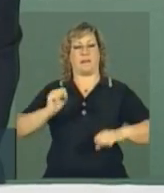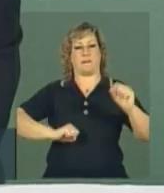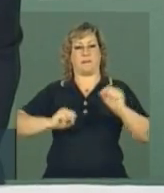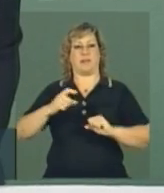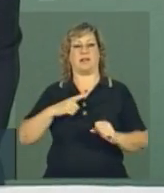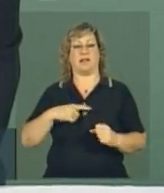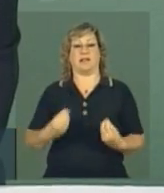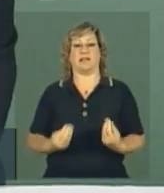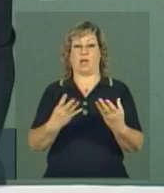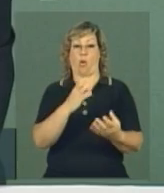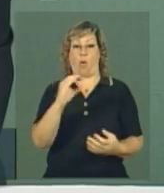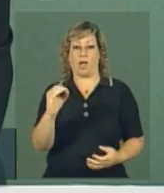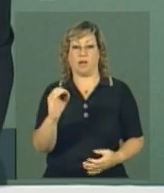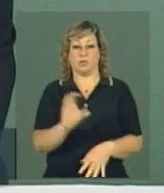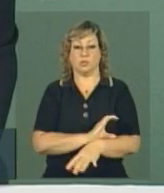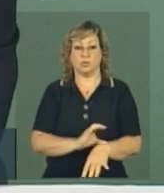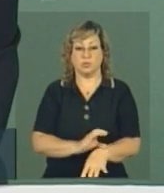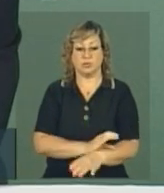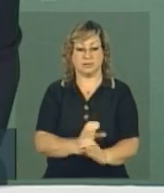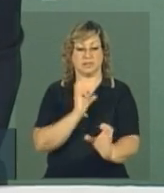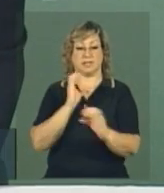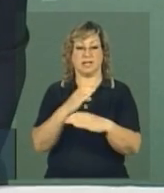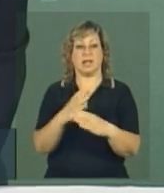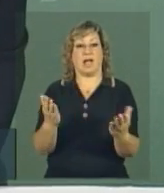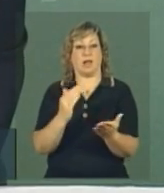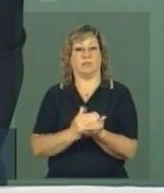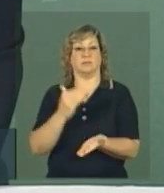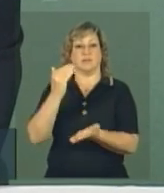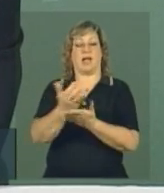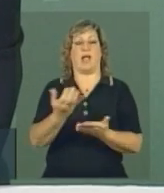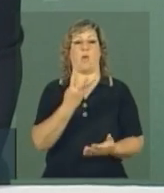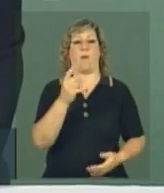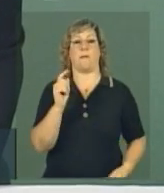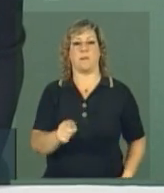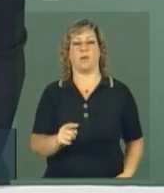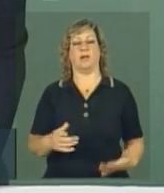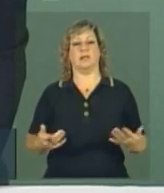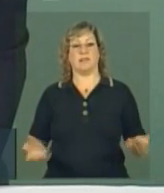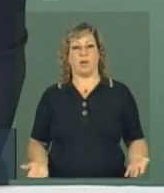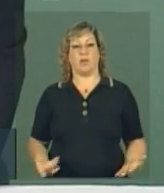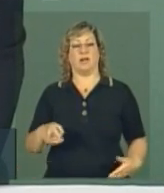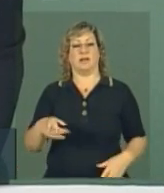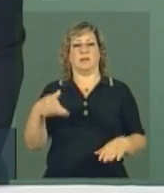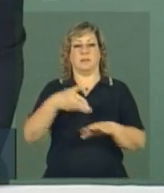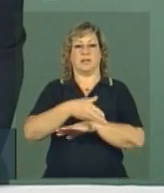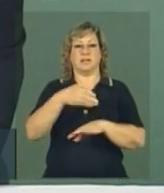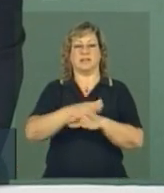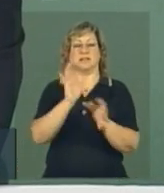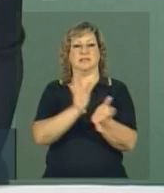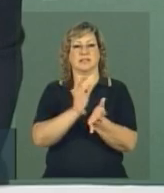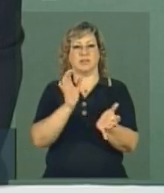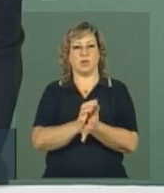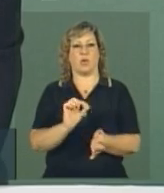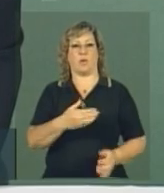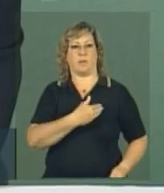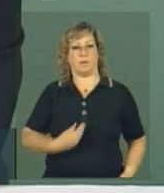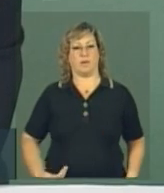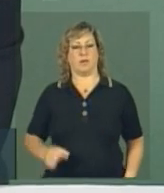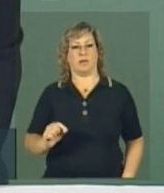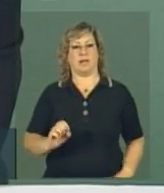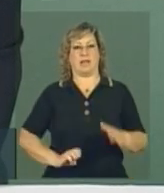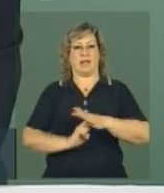oferecendo 400 cursos de engenharia e já quer ampliar para 4 mil. Então, a participação do setor público, de empresas estatais,